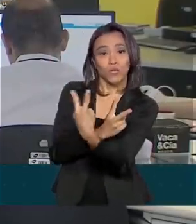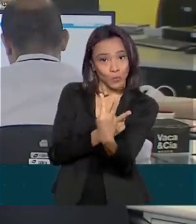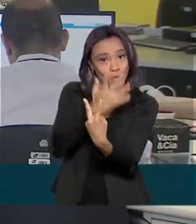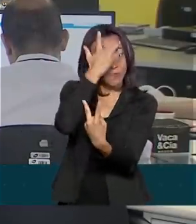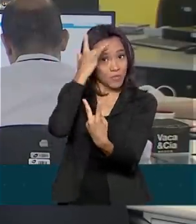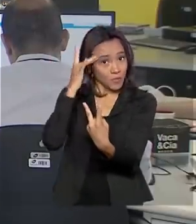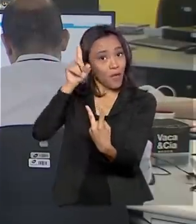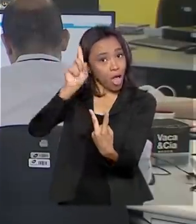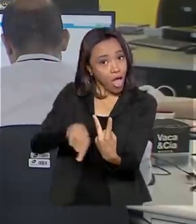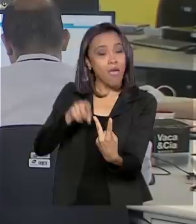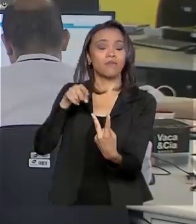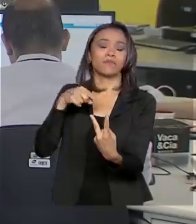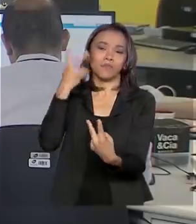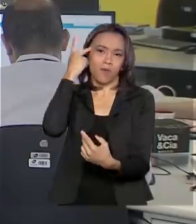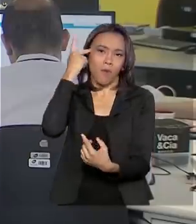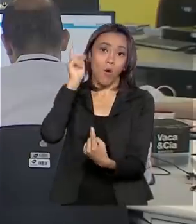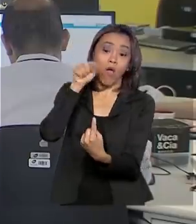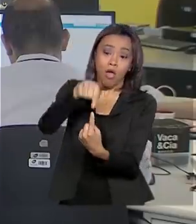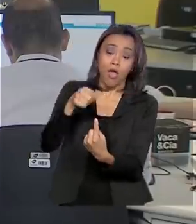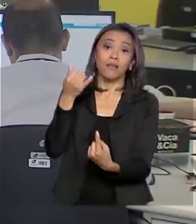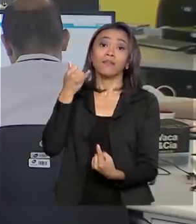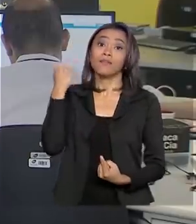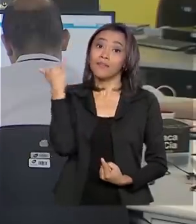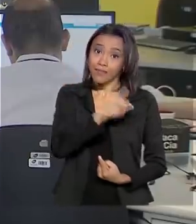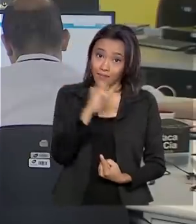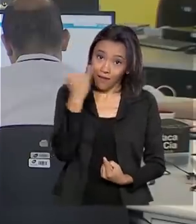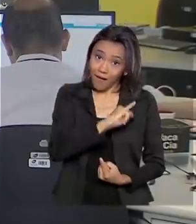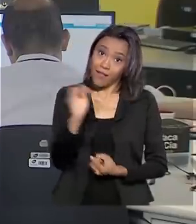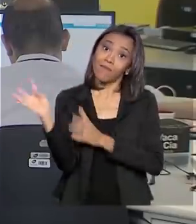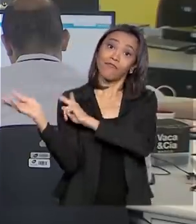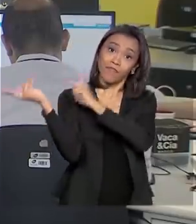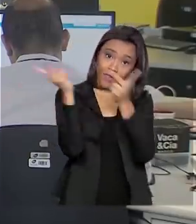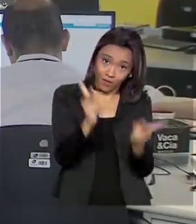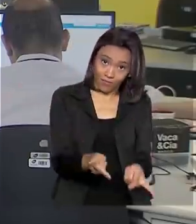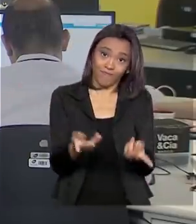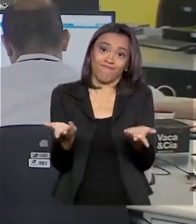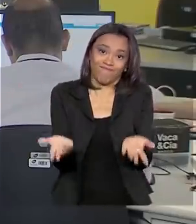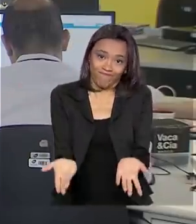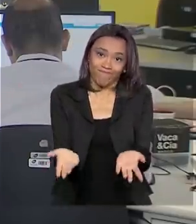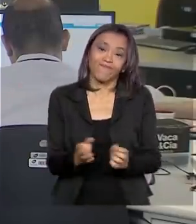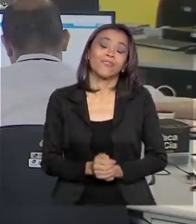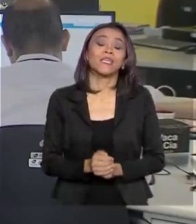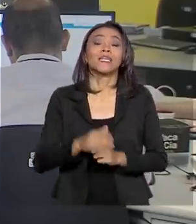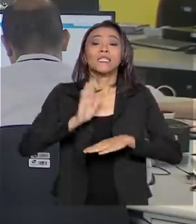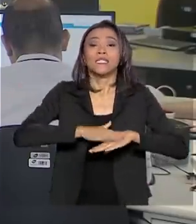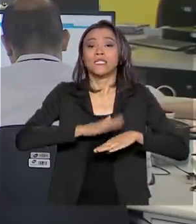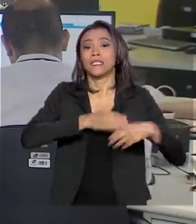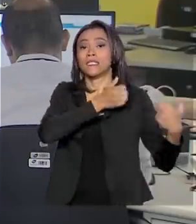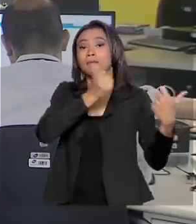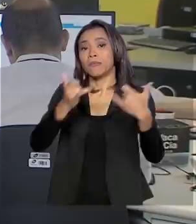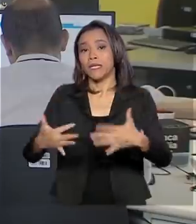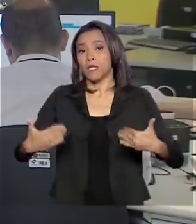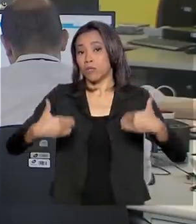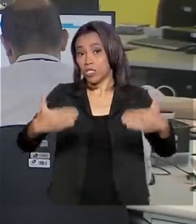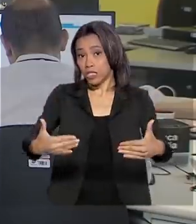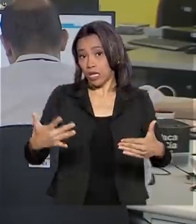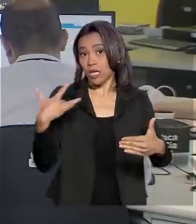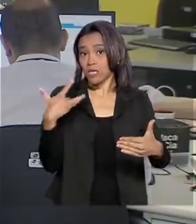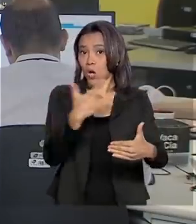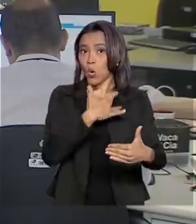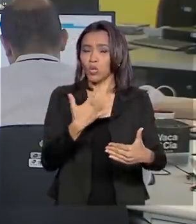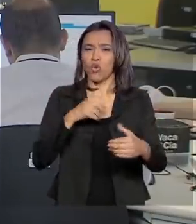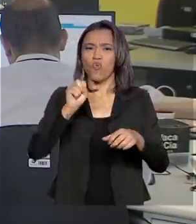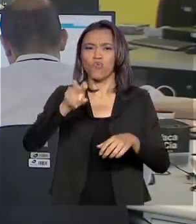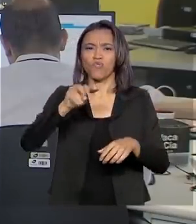esteve na Itália. Ou seja, é um caso importado. De acordo com o Ministério da Saúde, não há evidências de circulação do